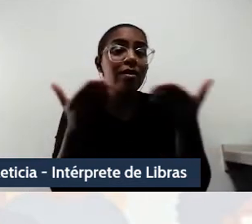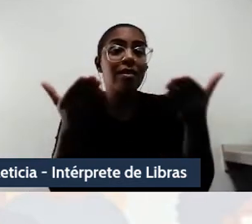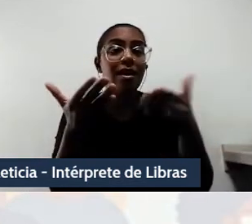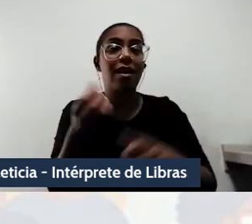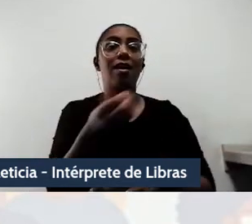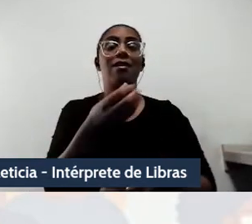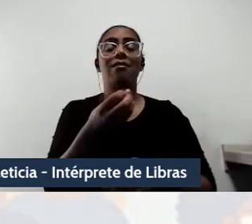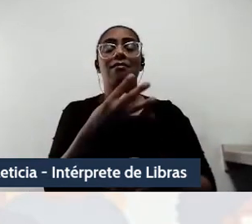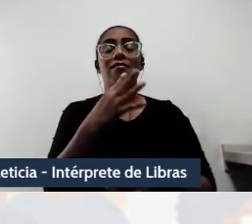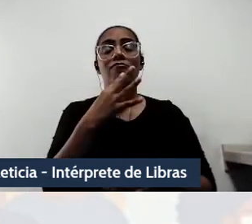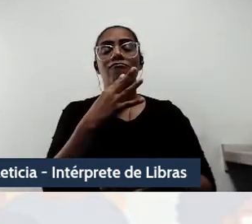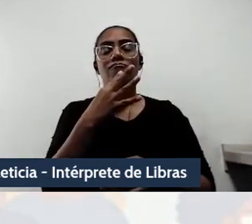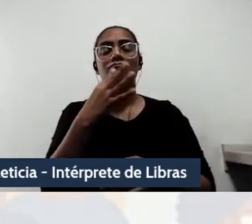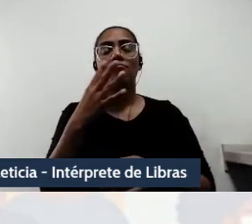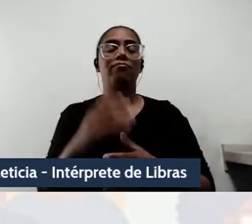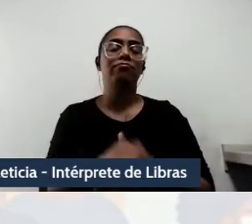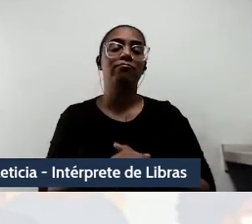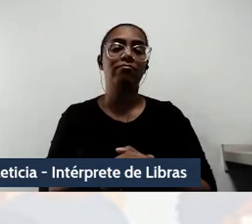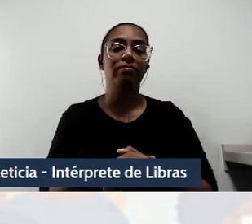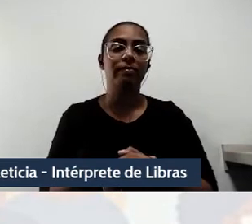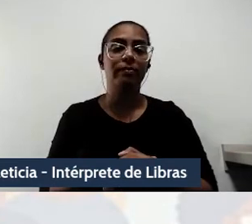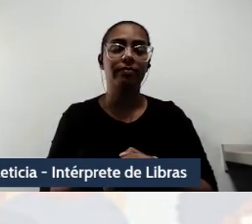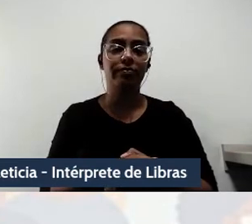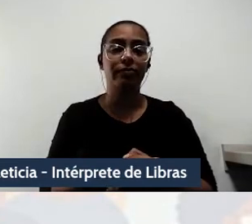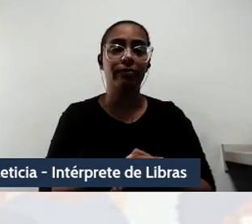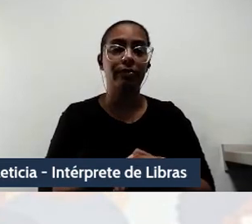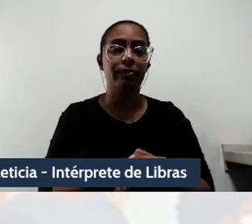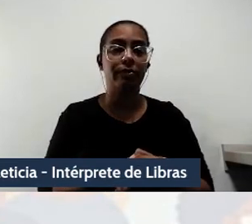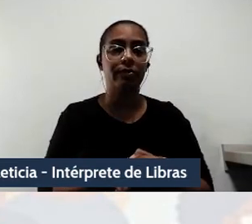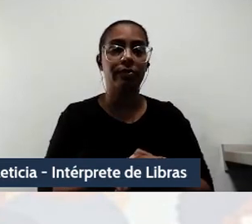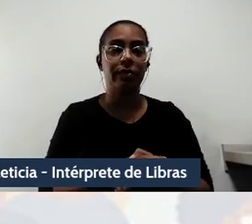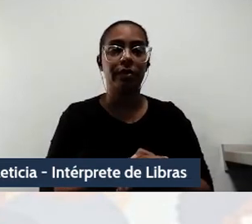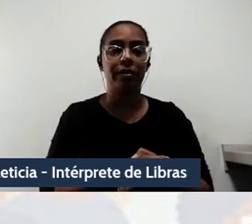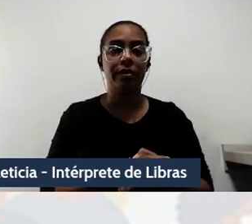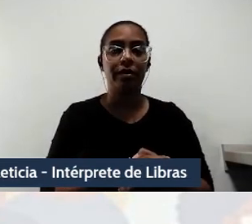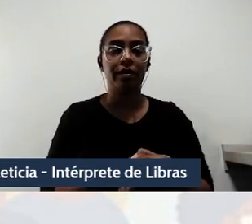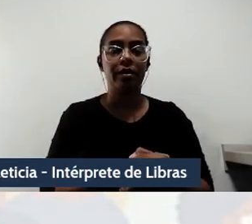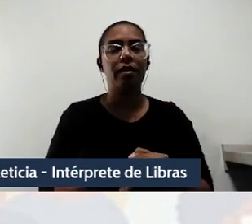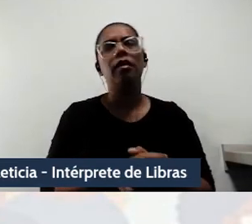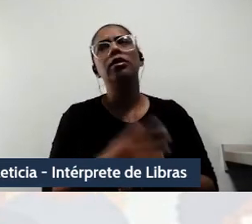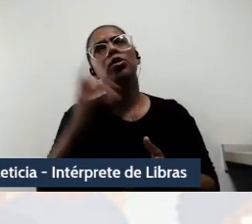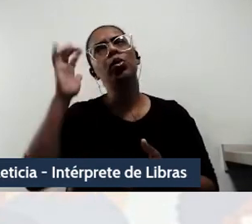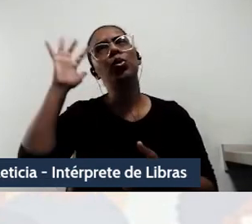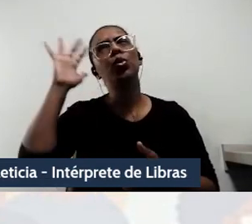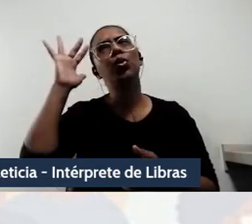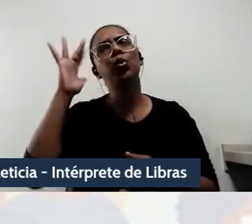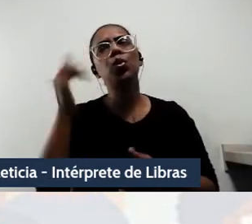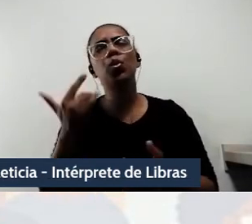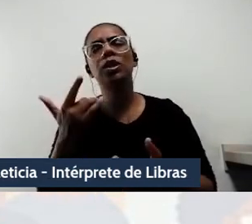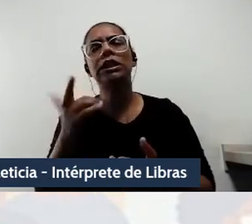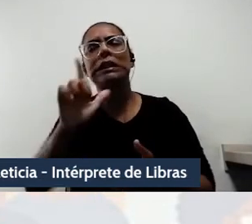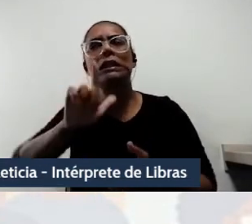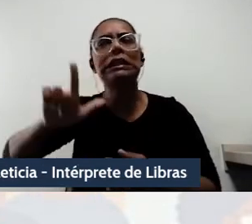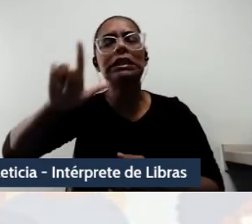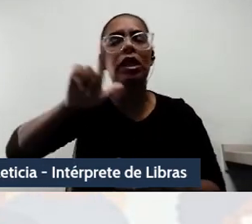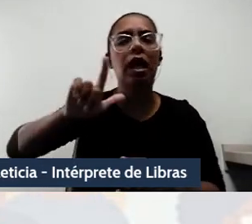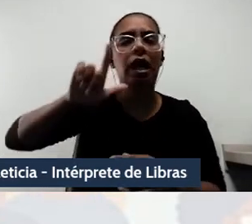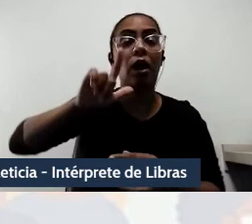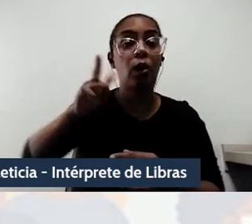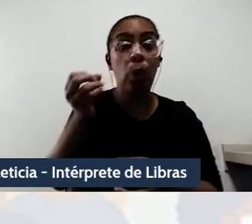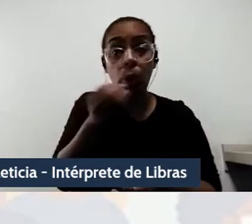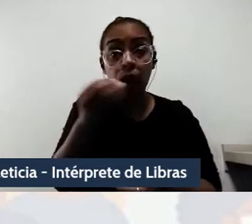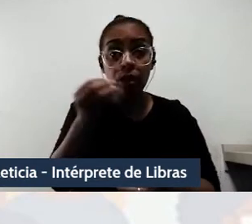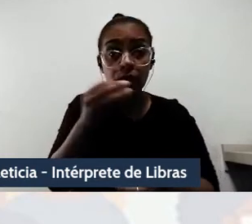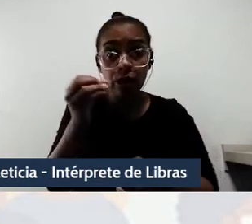conhecimentos outras. Ora, repensar outras lógicas não é e nunca foi atual. Zizek